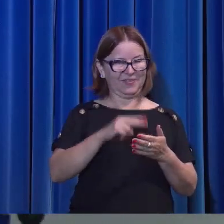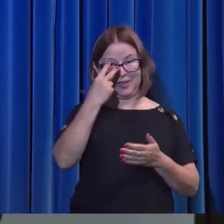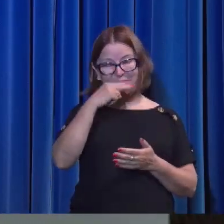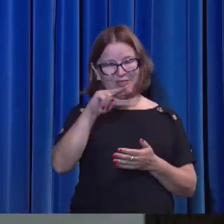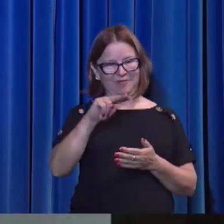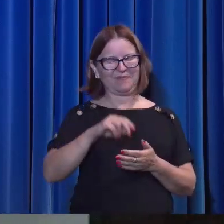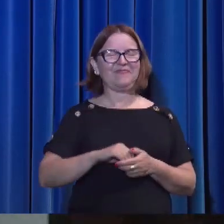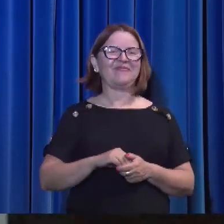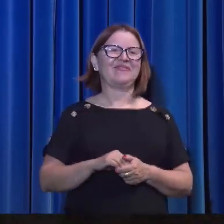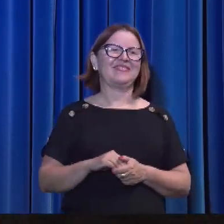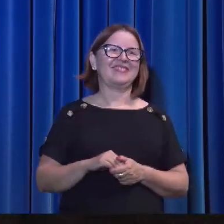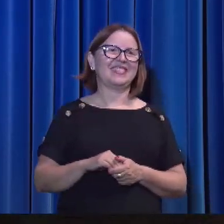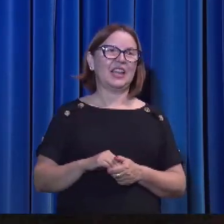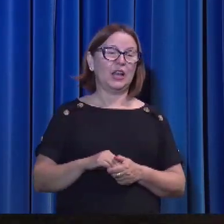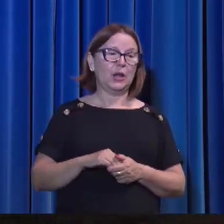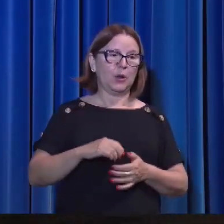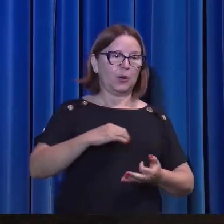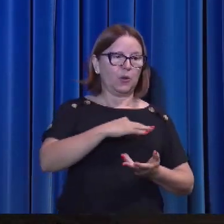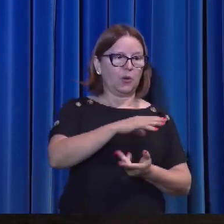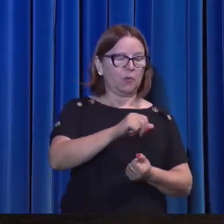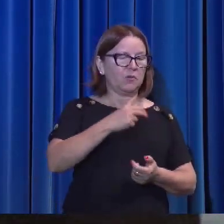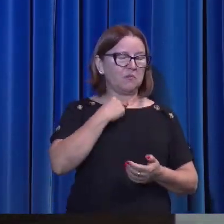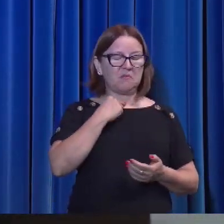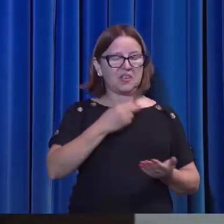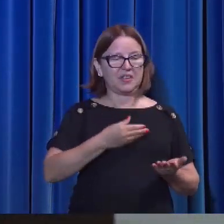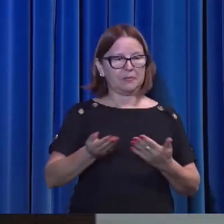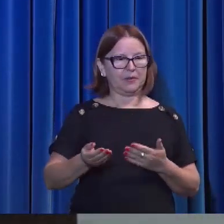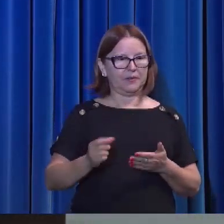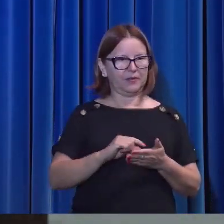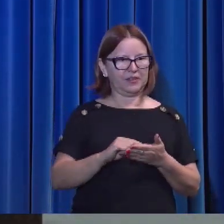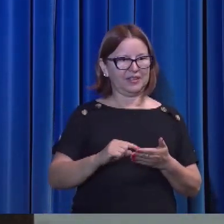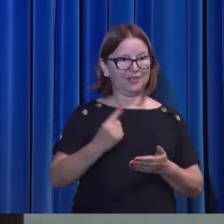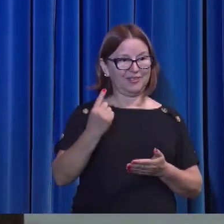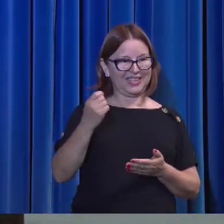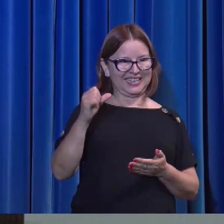aqui, o mundo não pode receber. Verso 18.